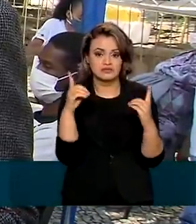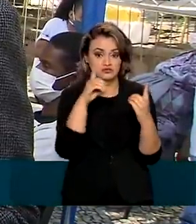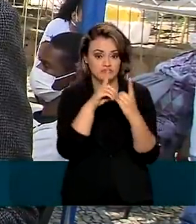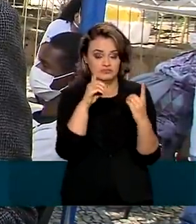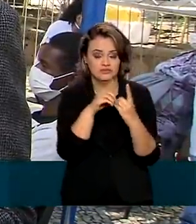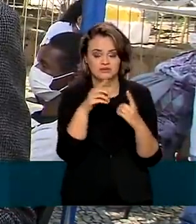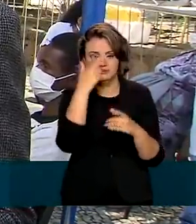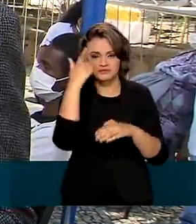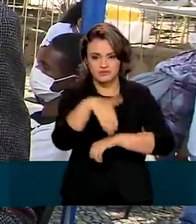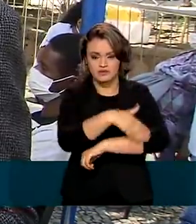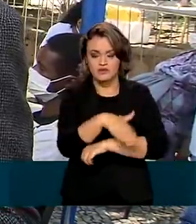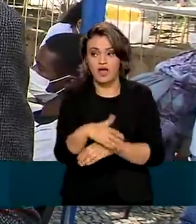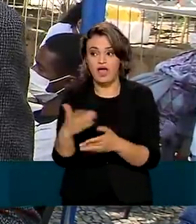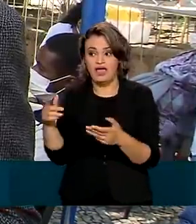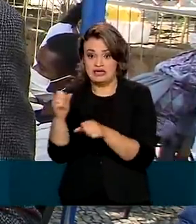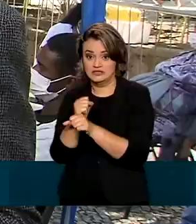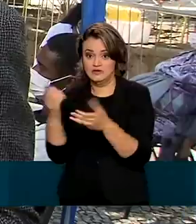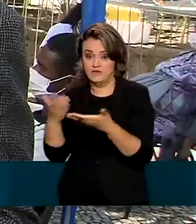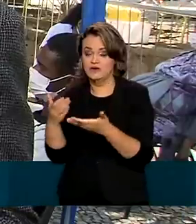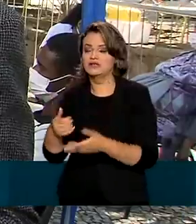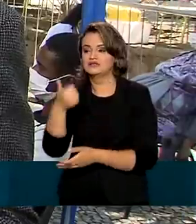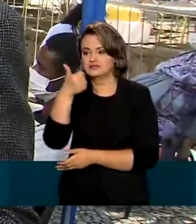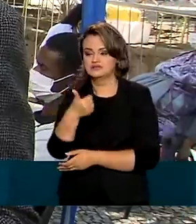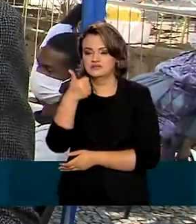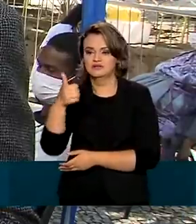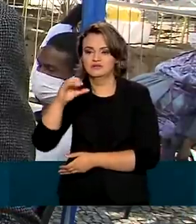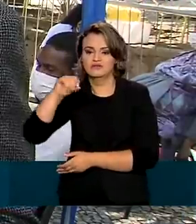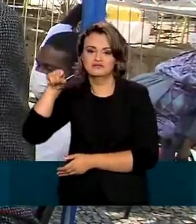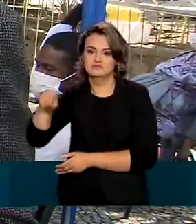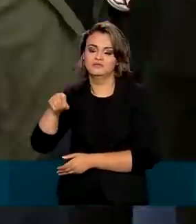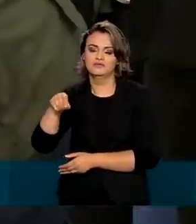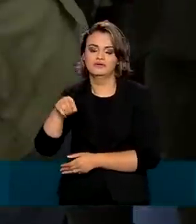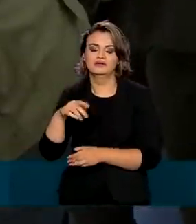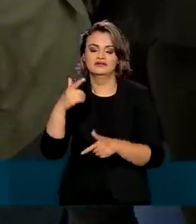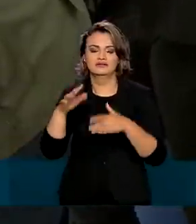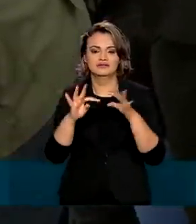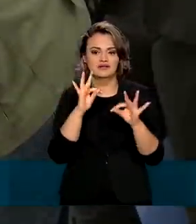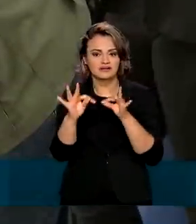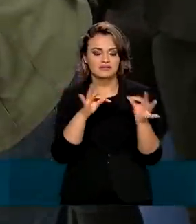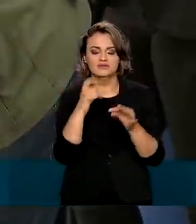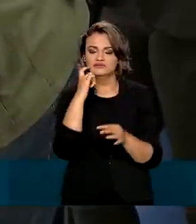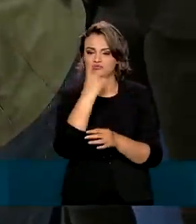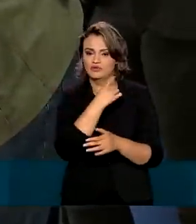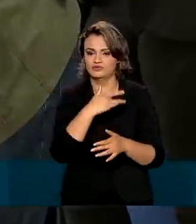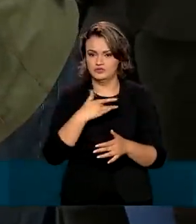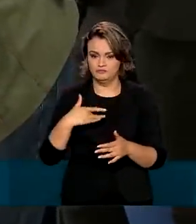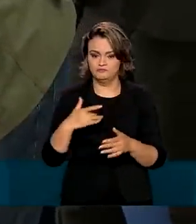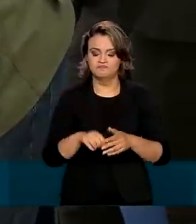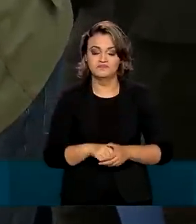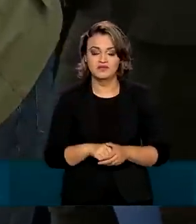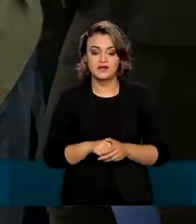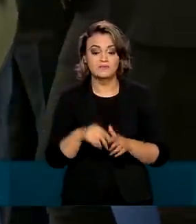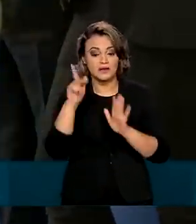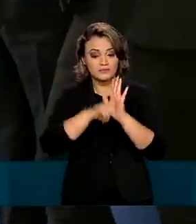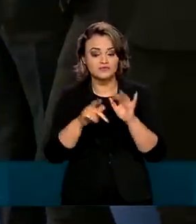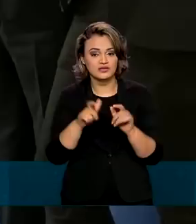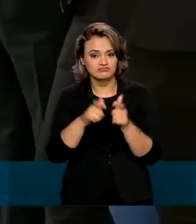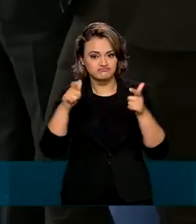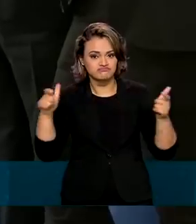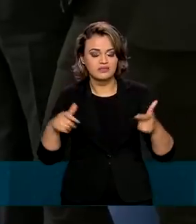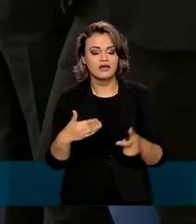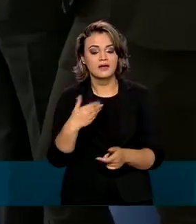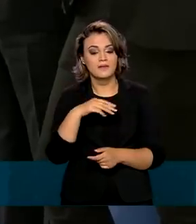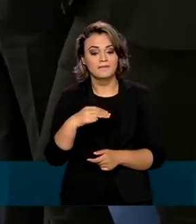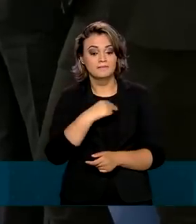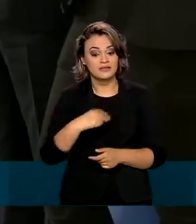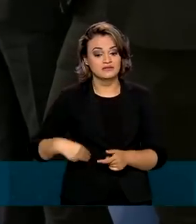prestados mais 110 mil atendimentos médicos e odontológicos. Para ampliar o projeto do Consultório de Rua, o Ministro da Saúde